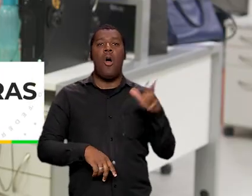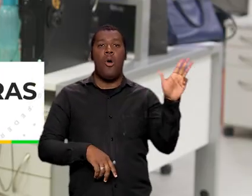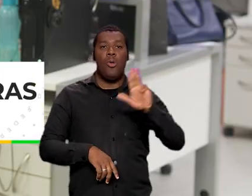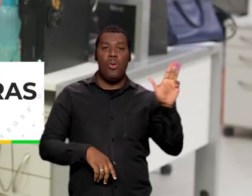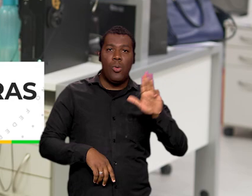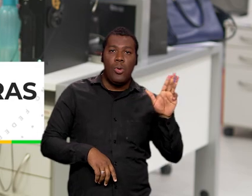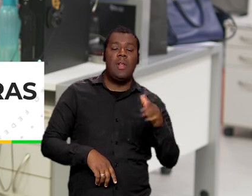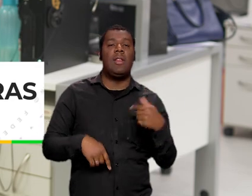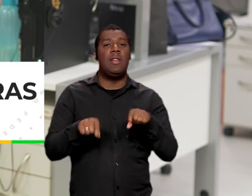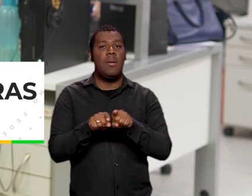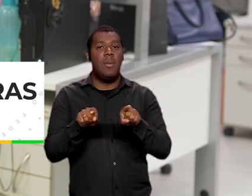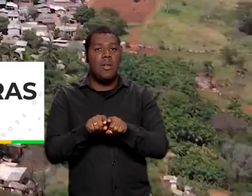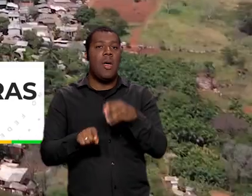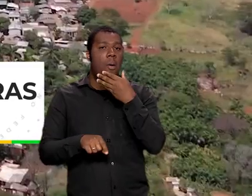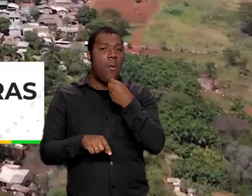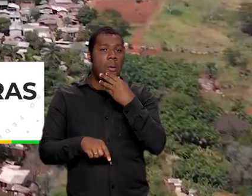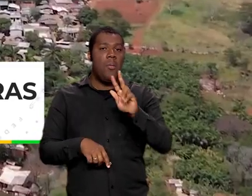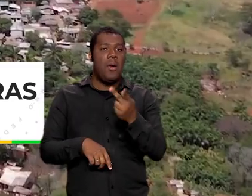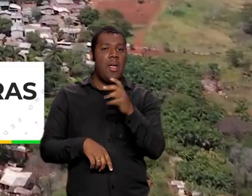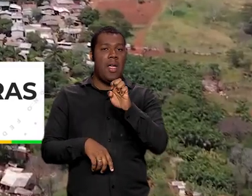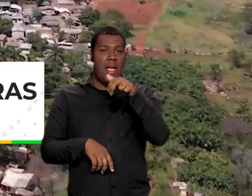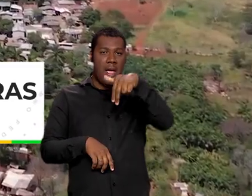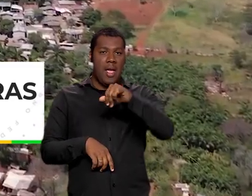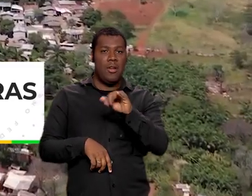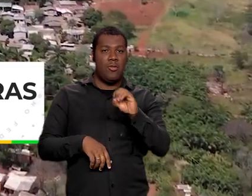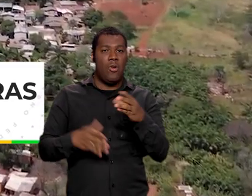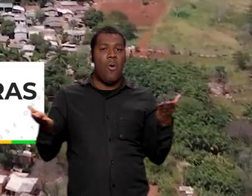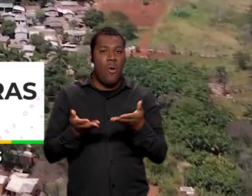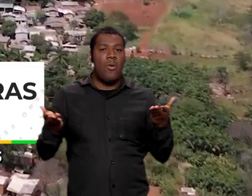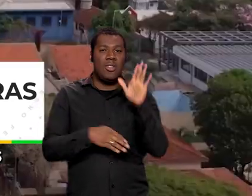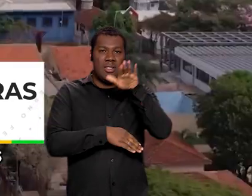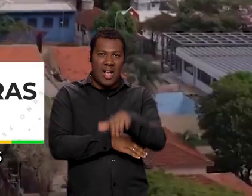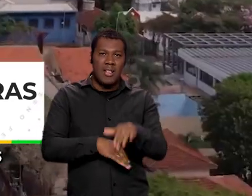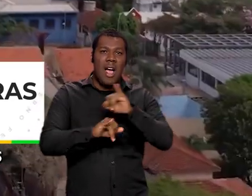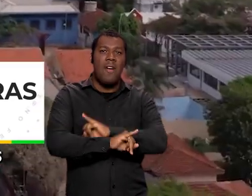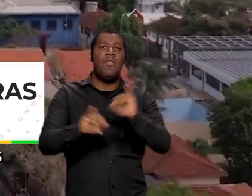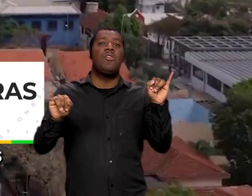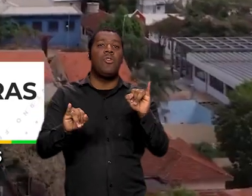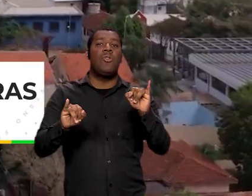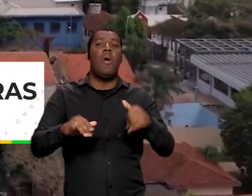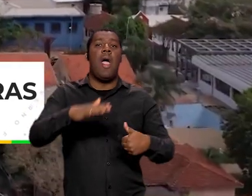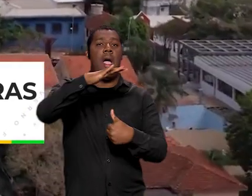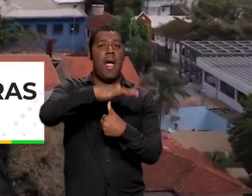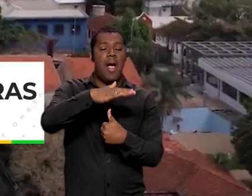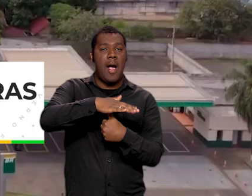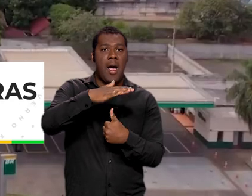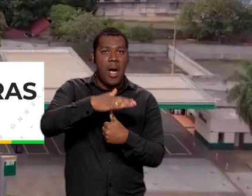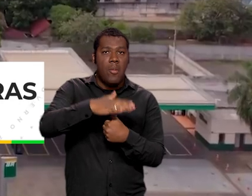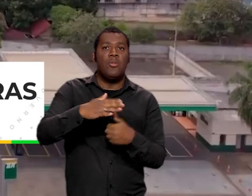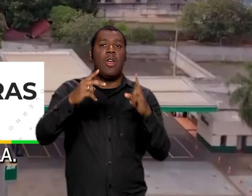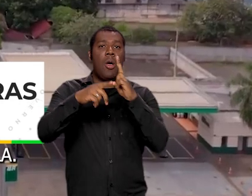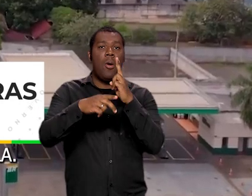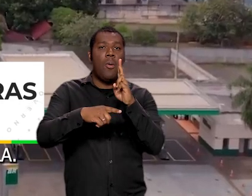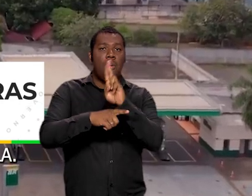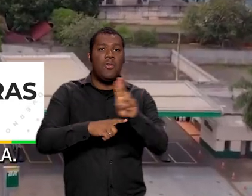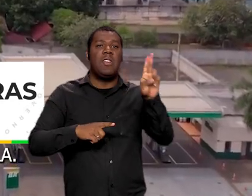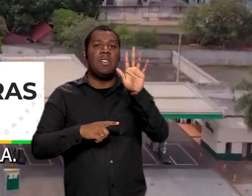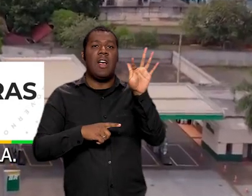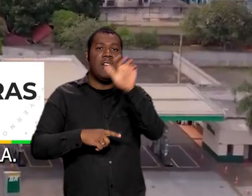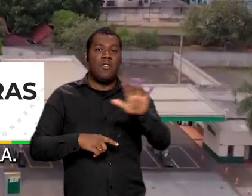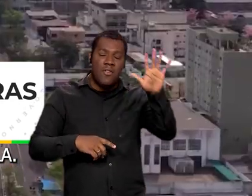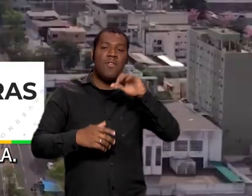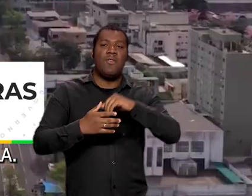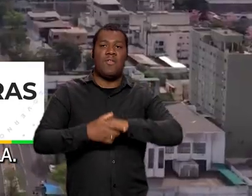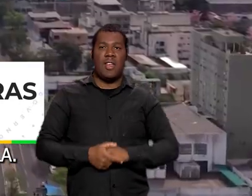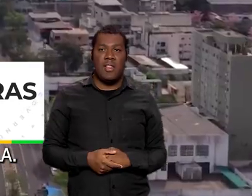brasileiro de Itaipu Binacional, NVR, anunciam na tarde de hoje a retomada das obras do Campus da Universidade Federal Integração